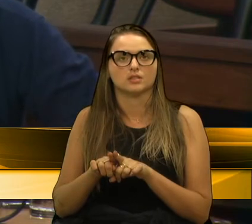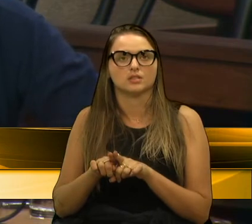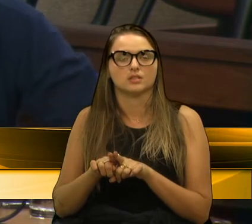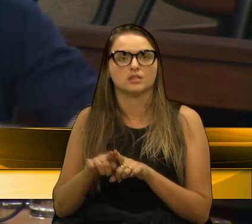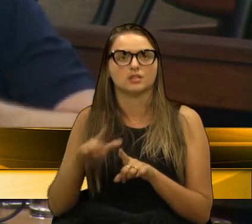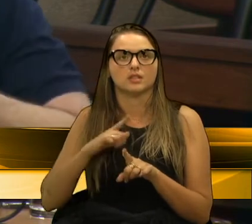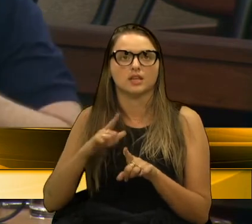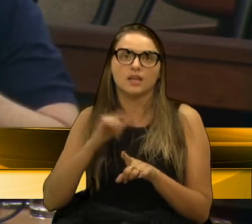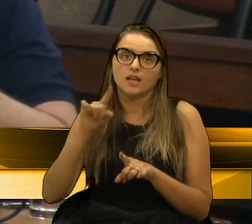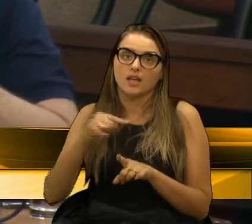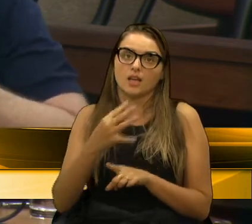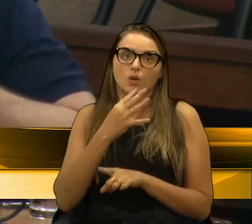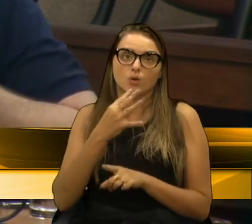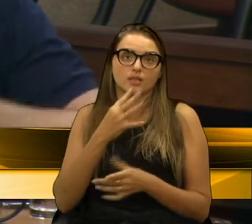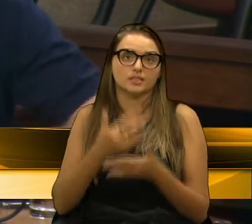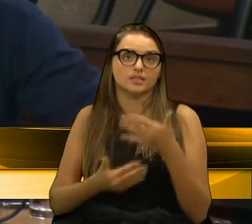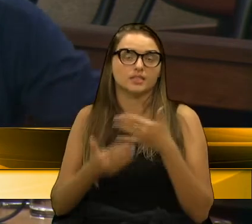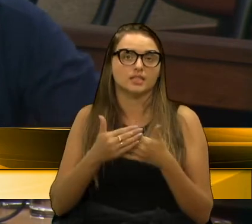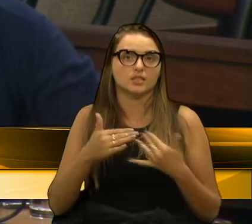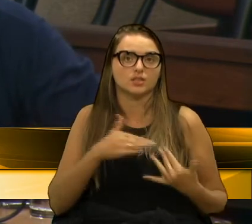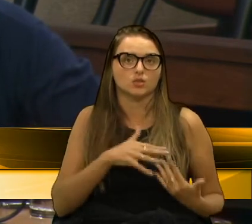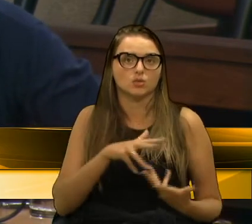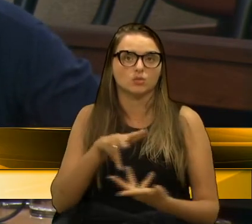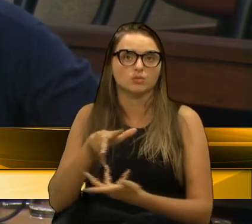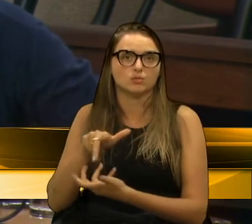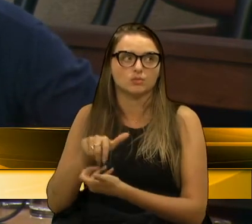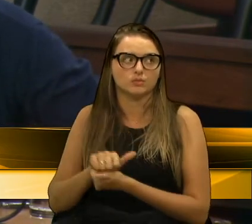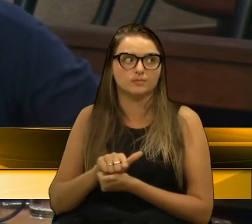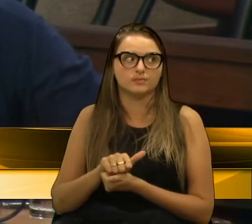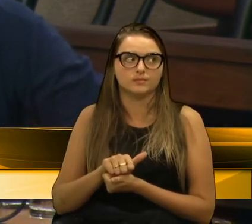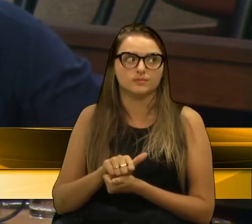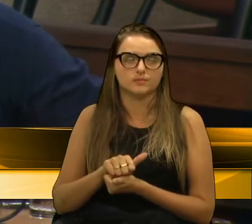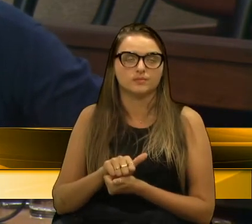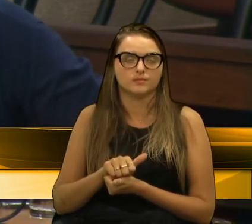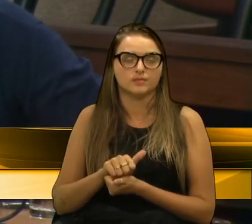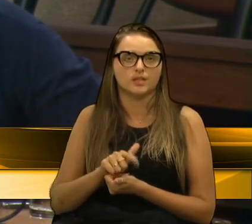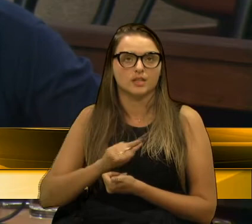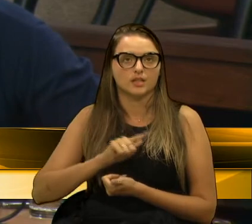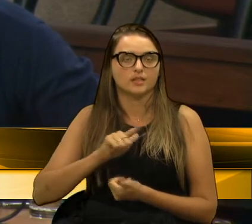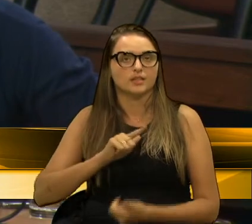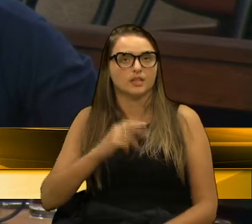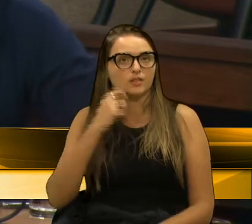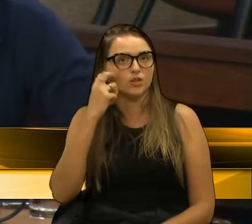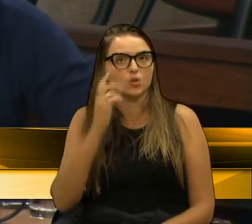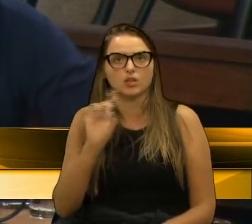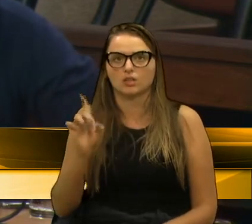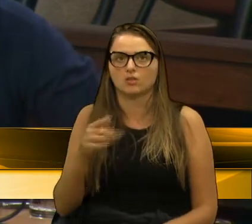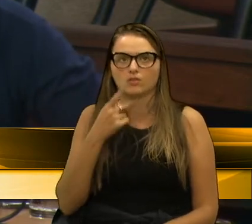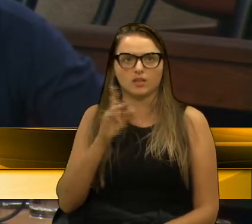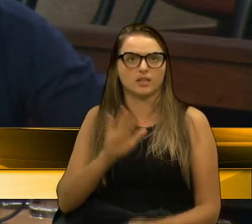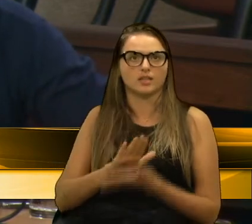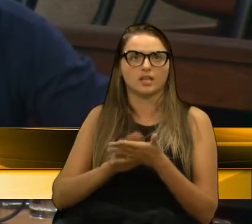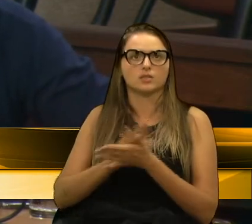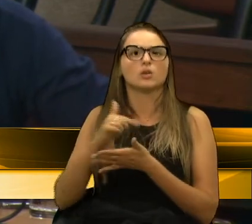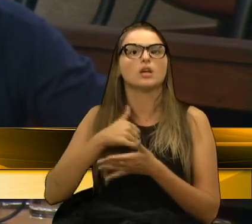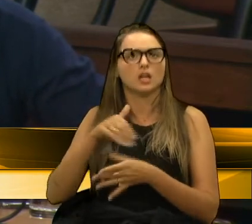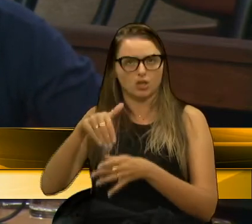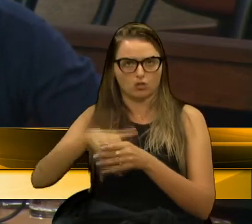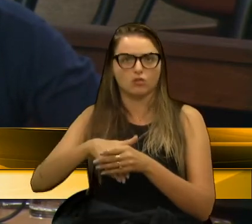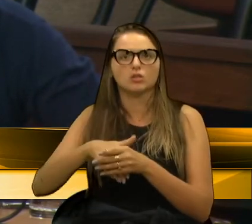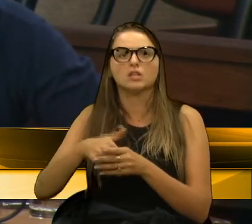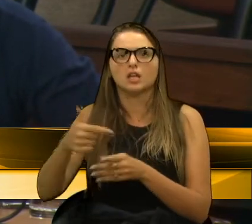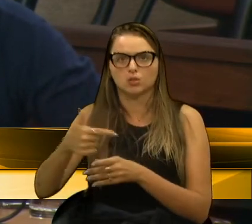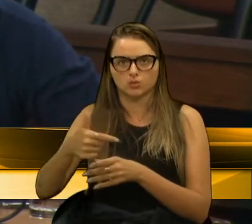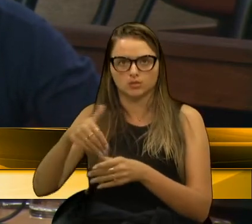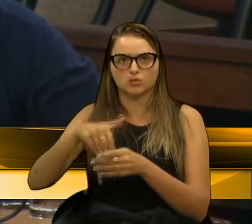conhecida no mundo, né? Então, ser independente não quer dizer que se tem vergonha de um presidente, nada disso. Eu votei no Bolsonaro no segundo turno,